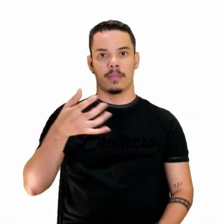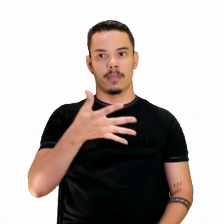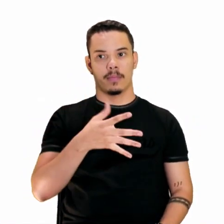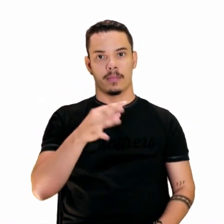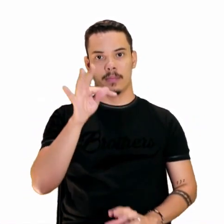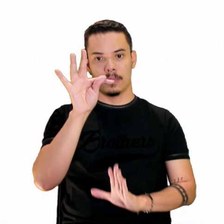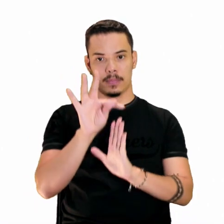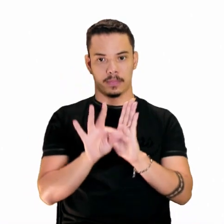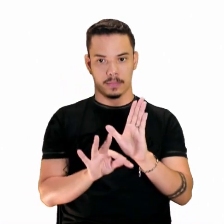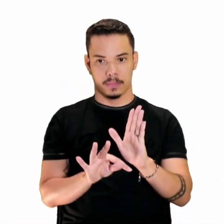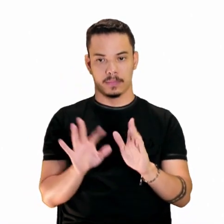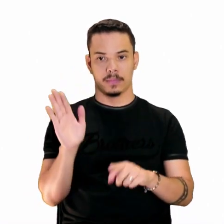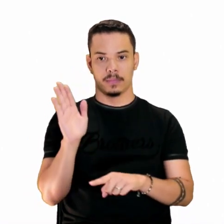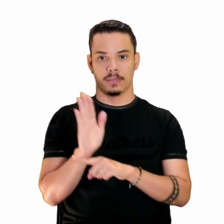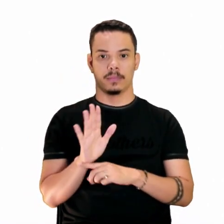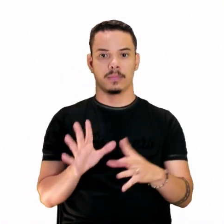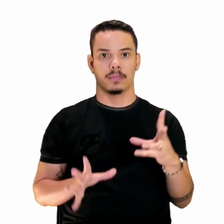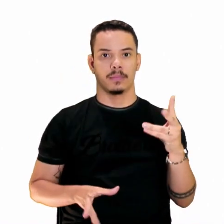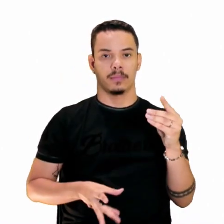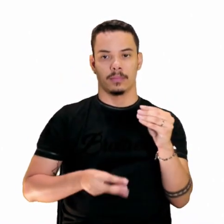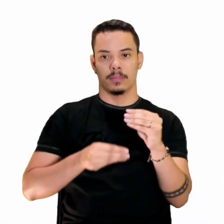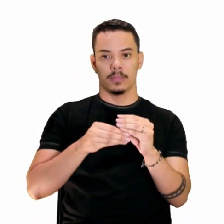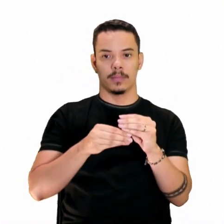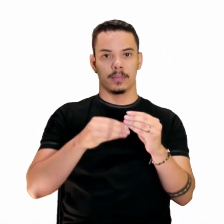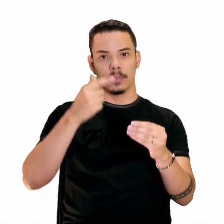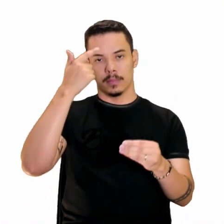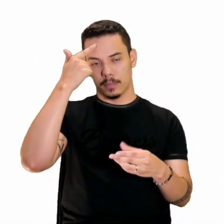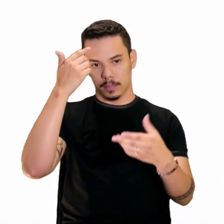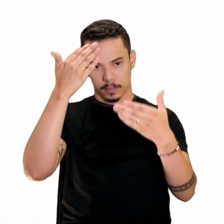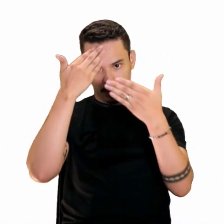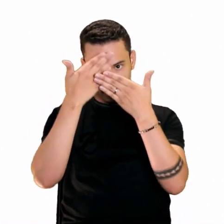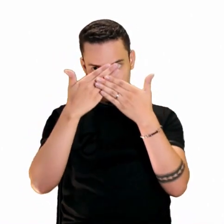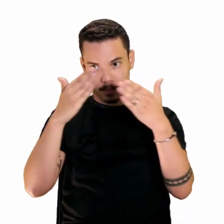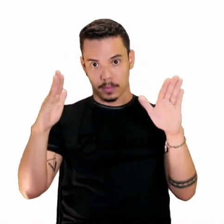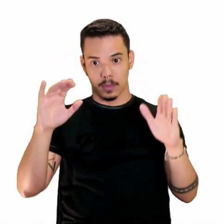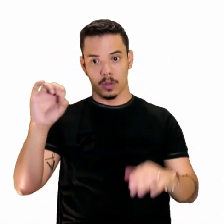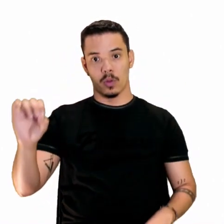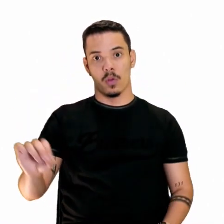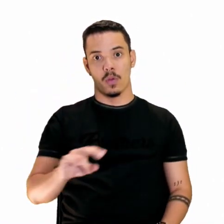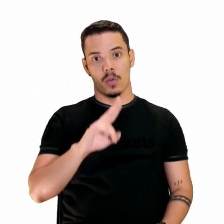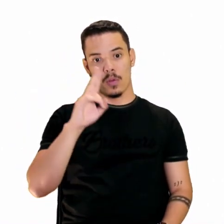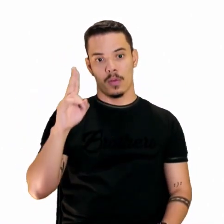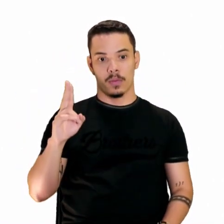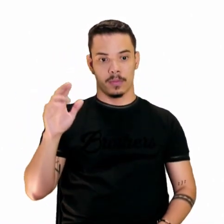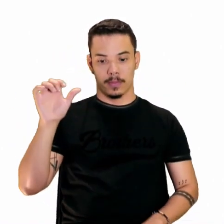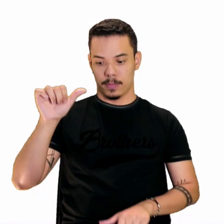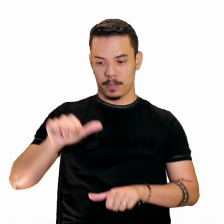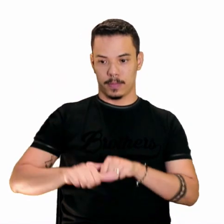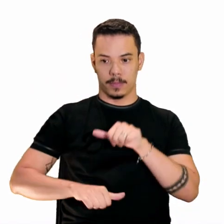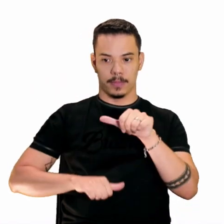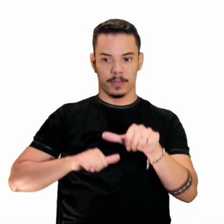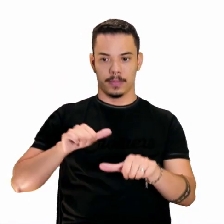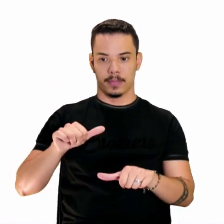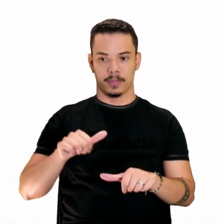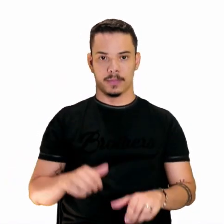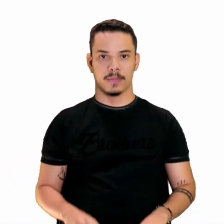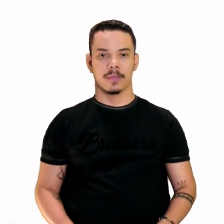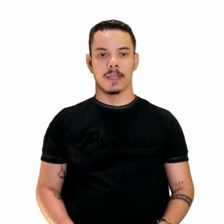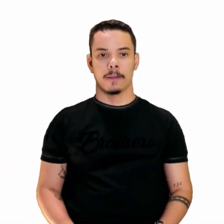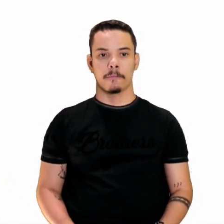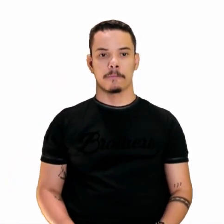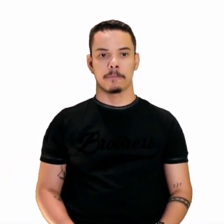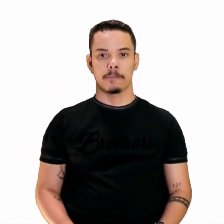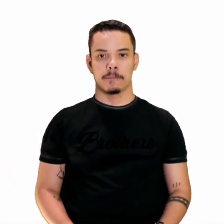texto, contribuindo no sentido para ampliá-lo ou modificá-lo, certo?